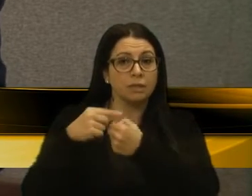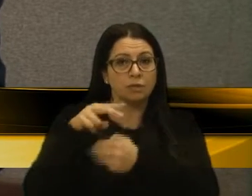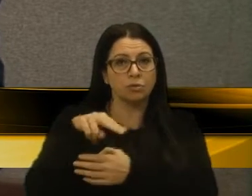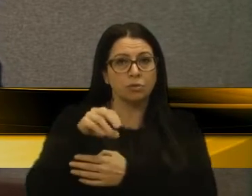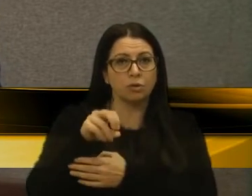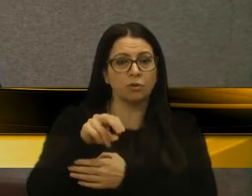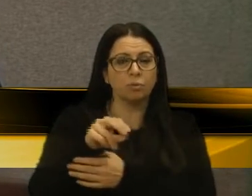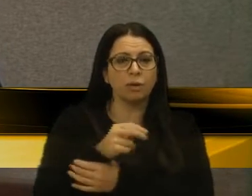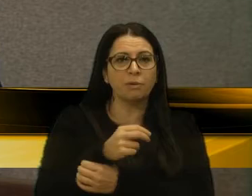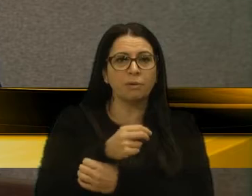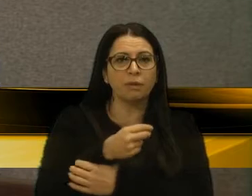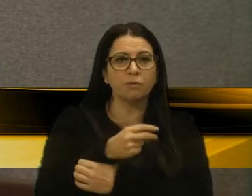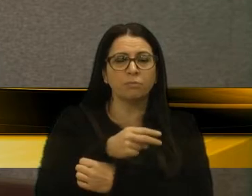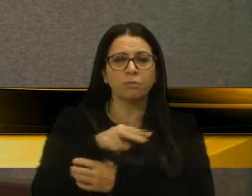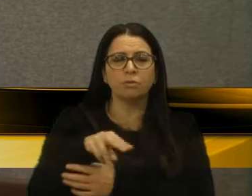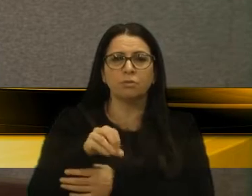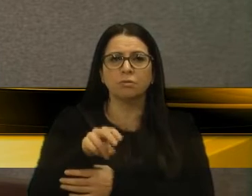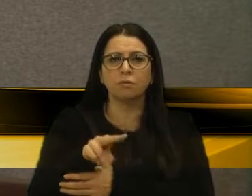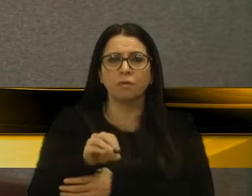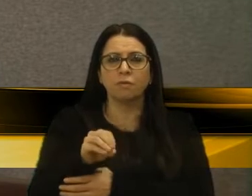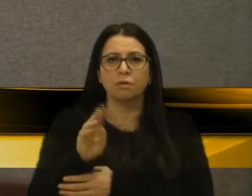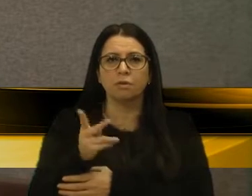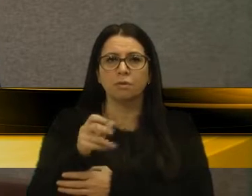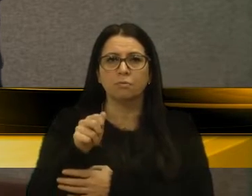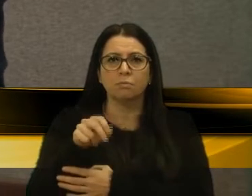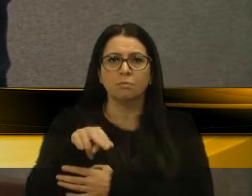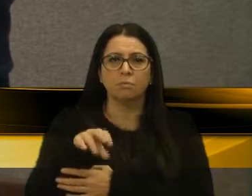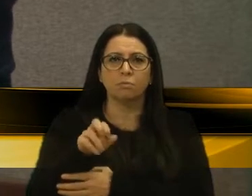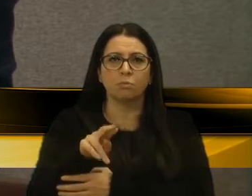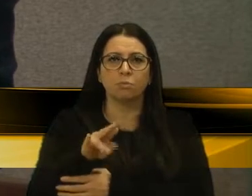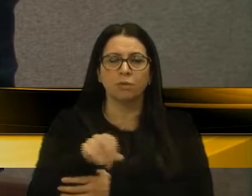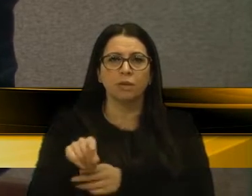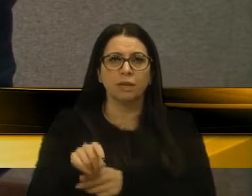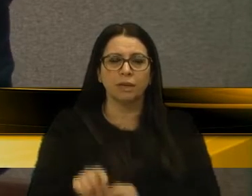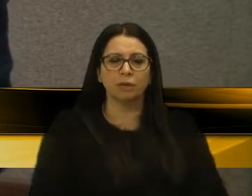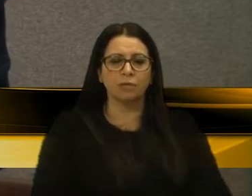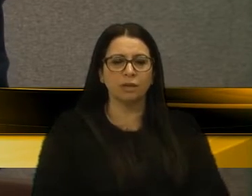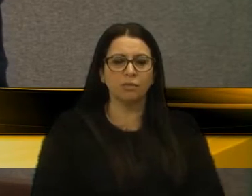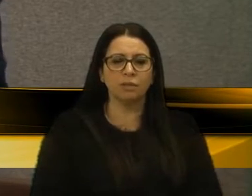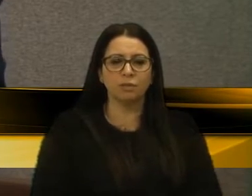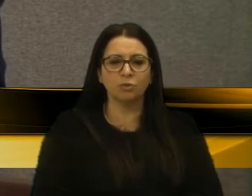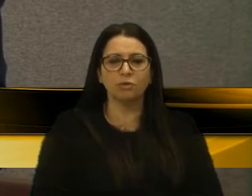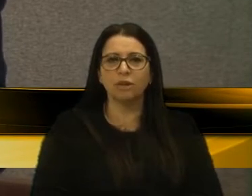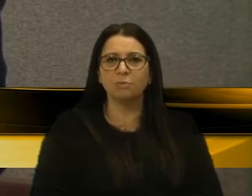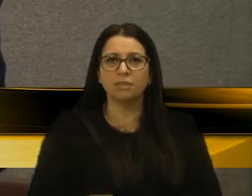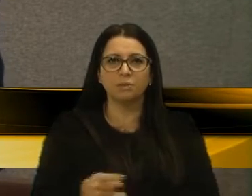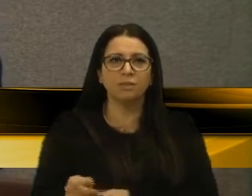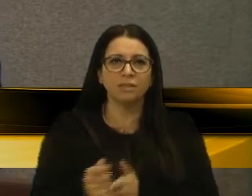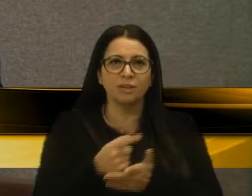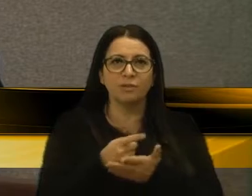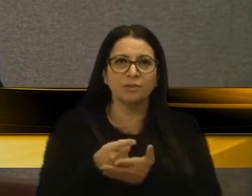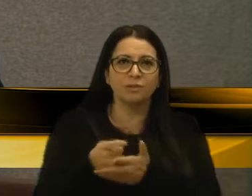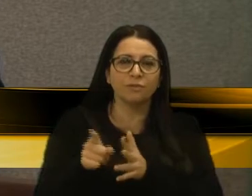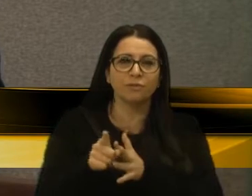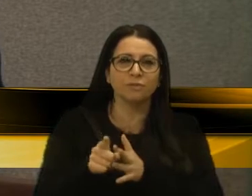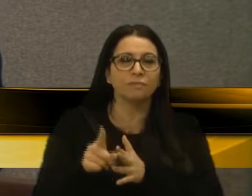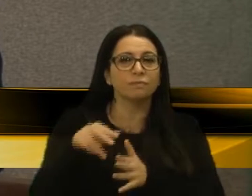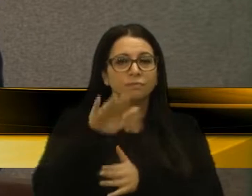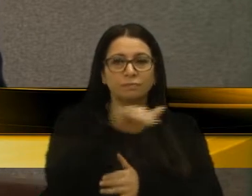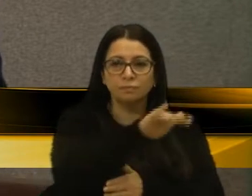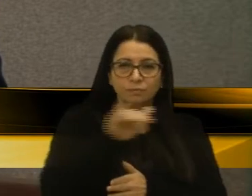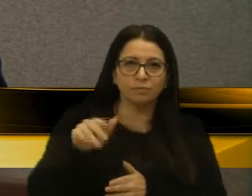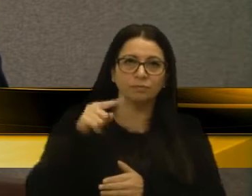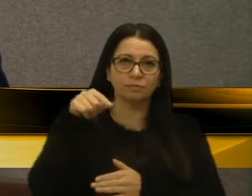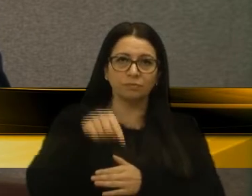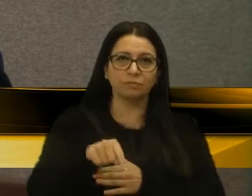representantes da guarda municipal de outras cidades, trazendo exemplos bons que podem ser copiados. E agora